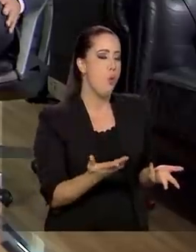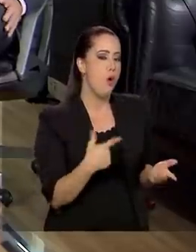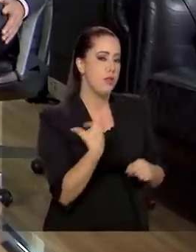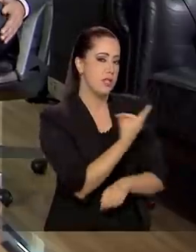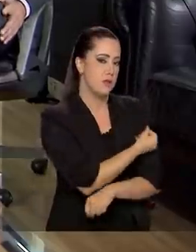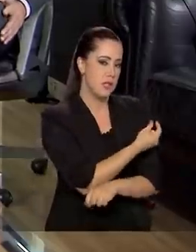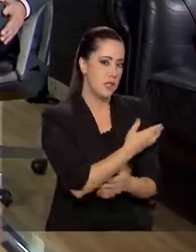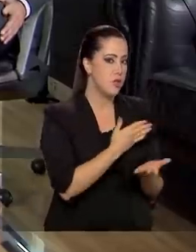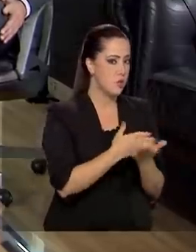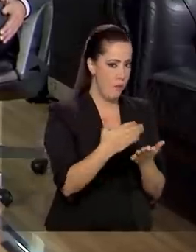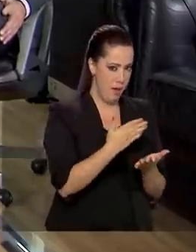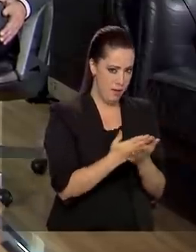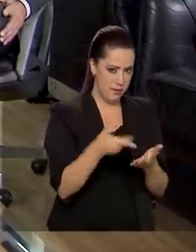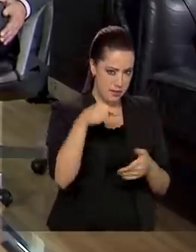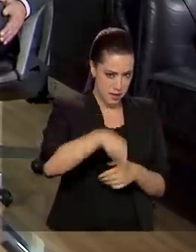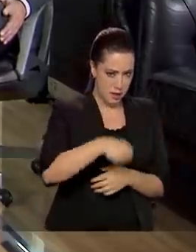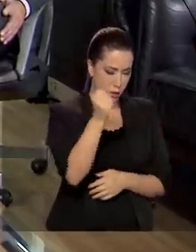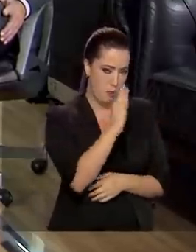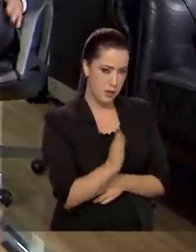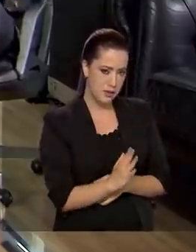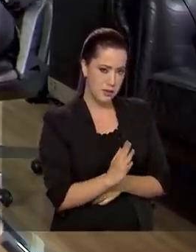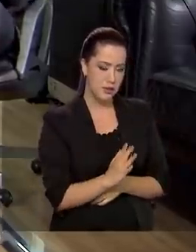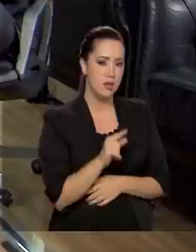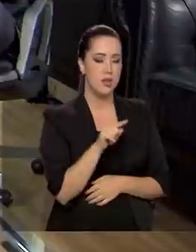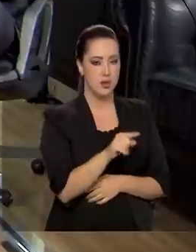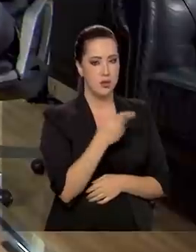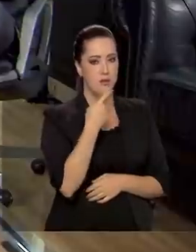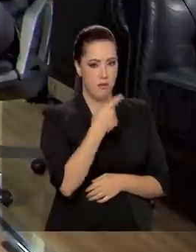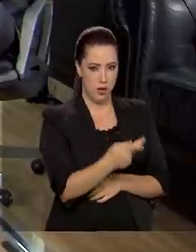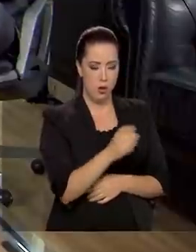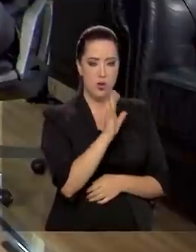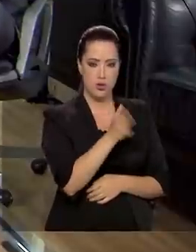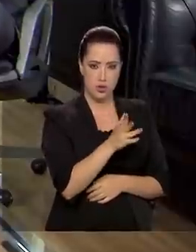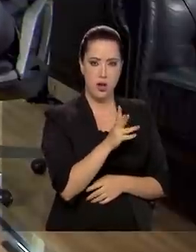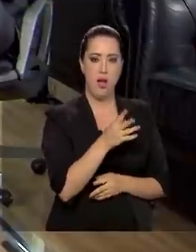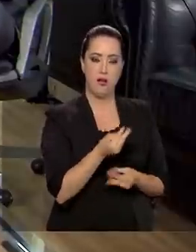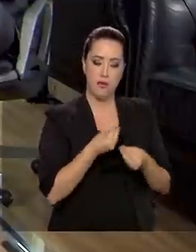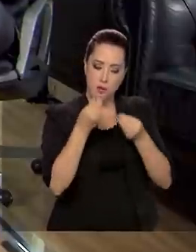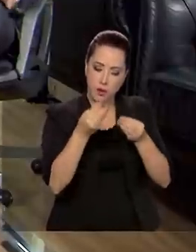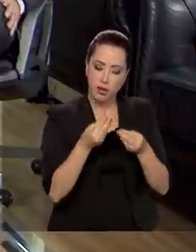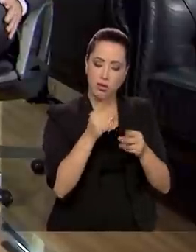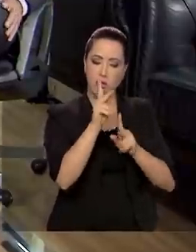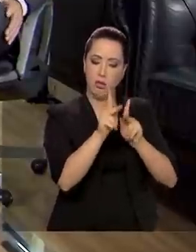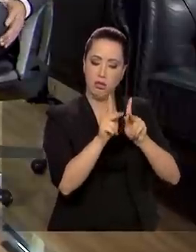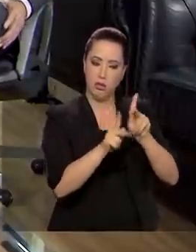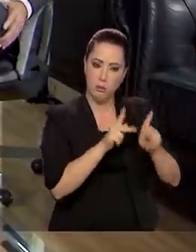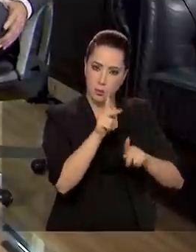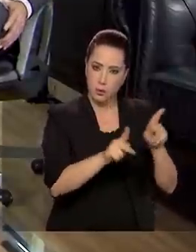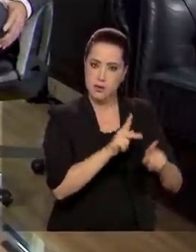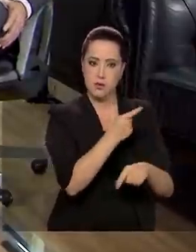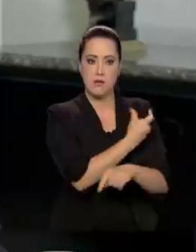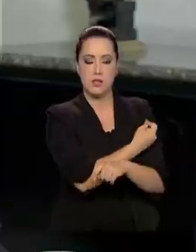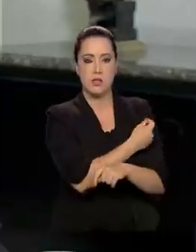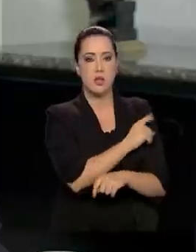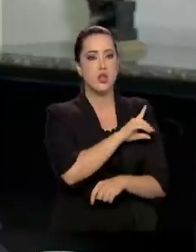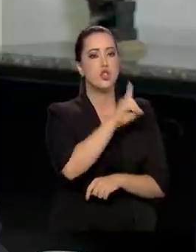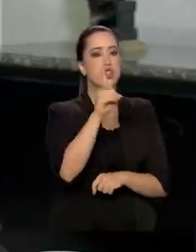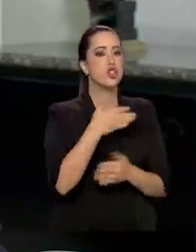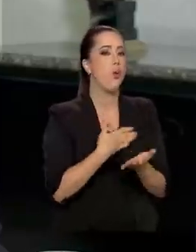a ser aplicadas aqui no Brasil, na população, como o senhor apontou e eu também aqui no começo do nosso programa?